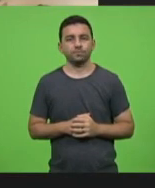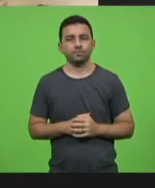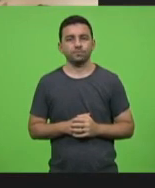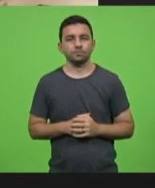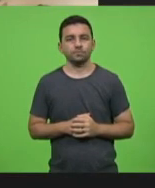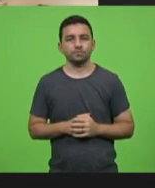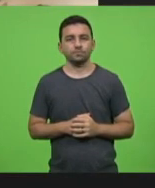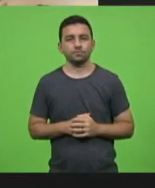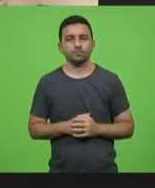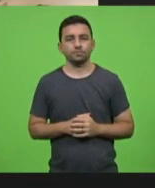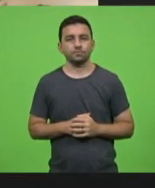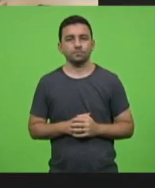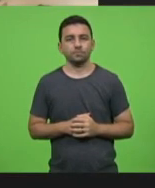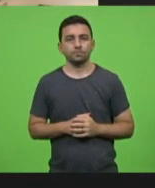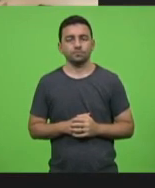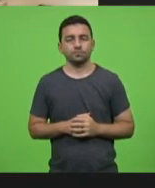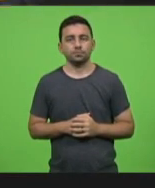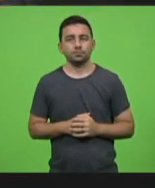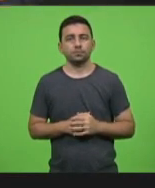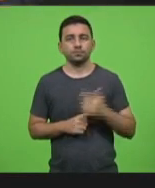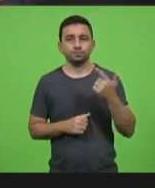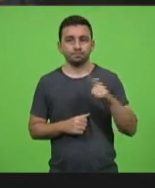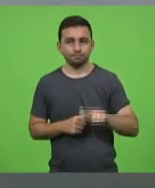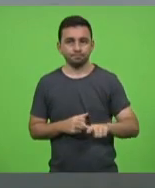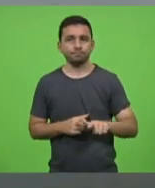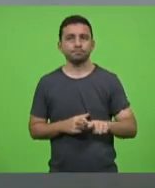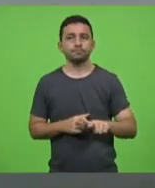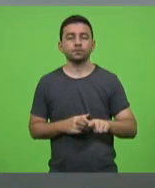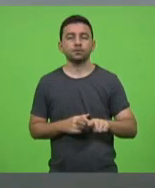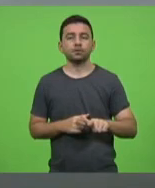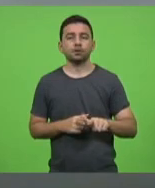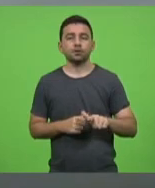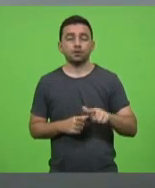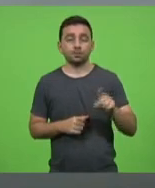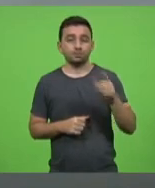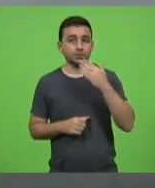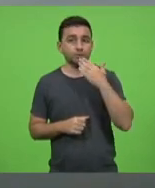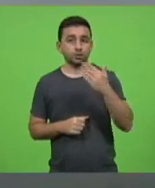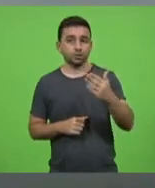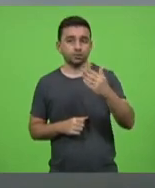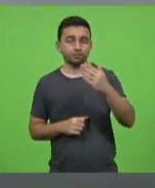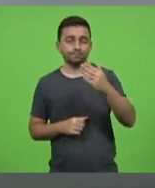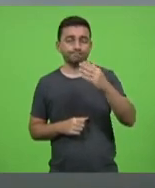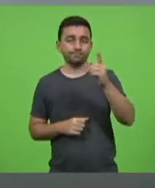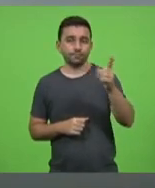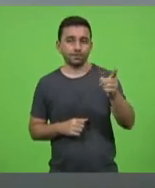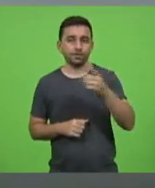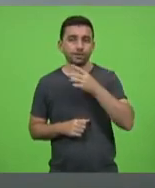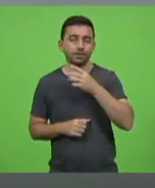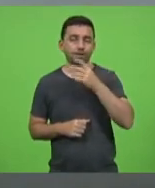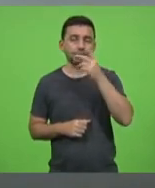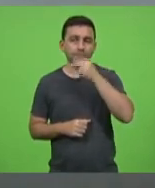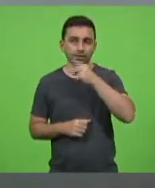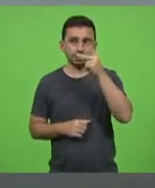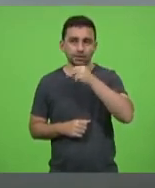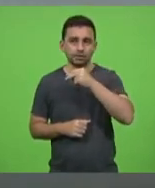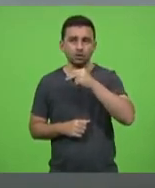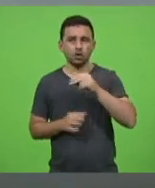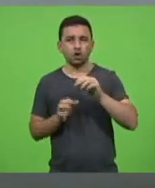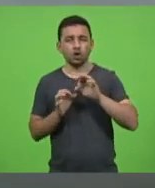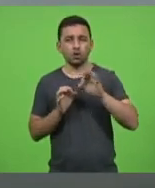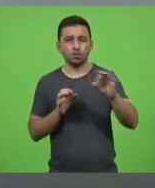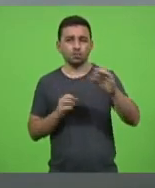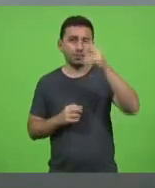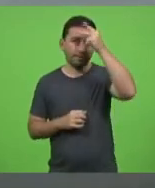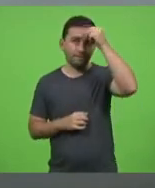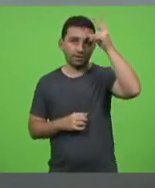bateu a nossa porta até a pedido do deputado Kennedy do prefeito de Fortaleza está longínquo a Fortaleza vocês veem